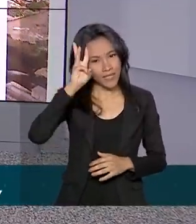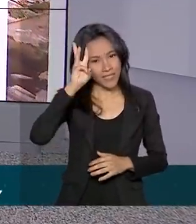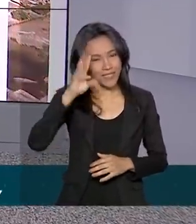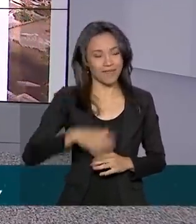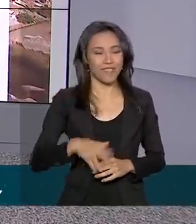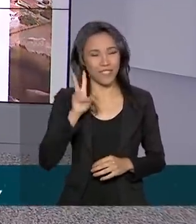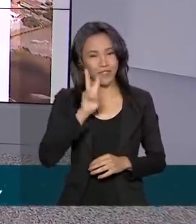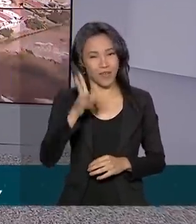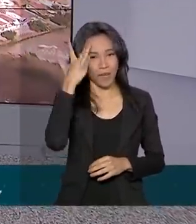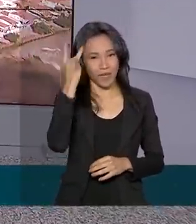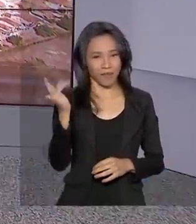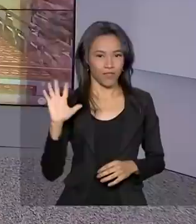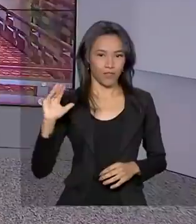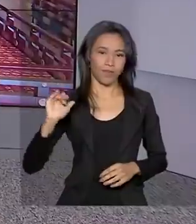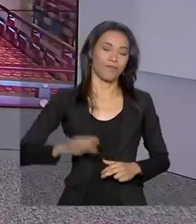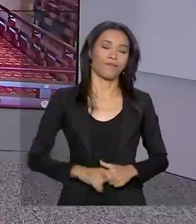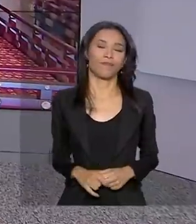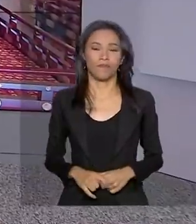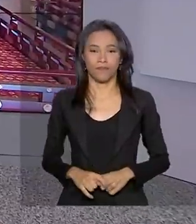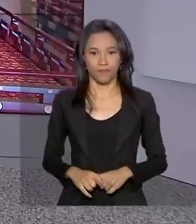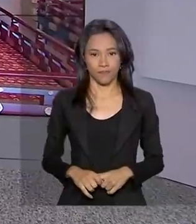E a gente se vê amanhã. Tchau, tchau.